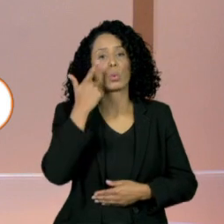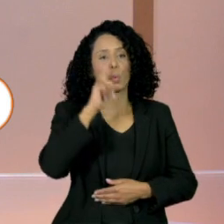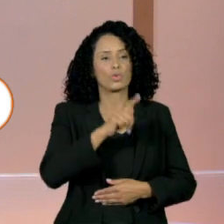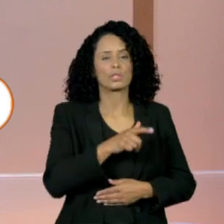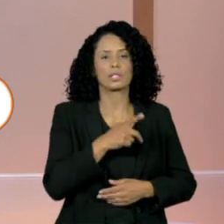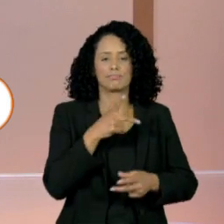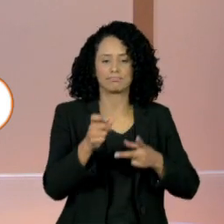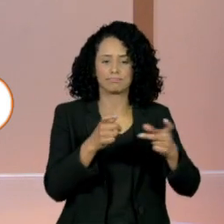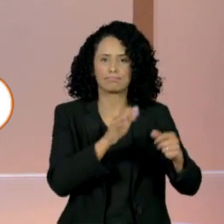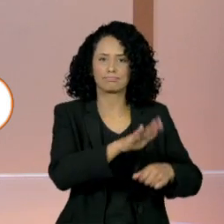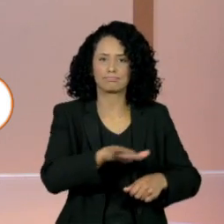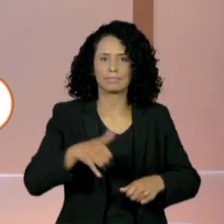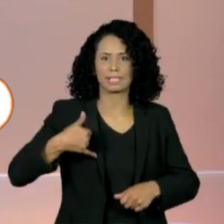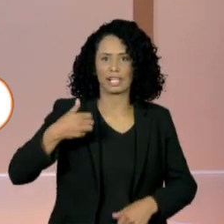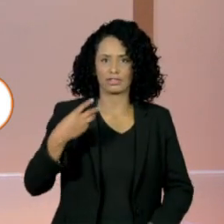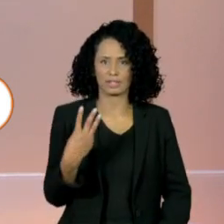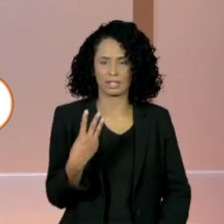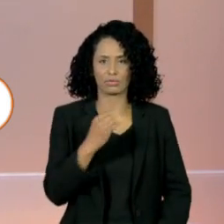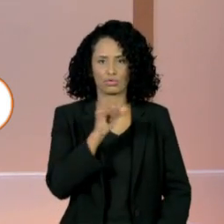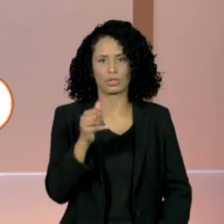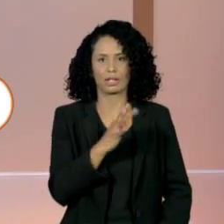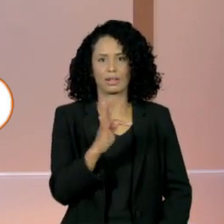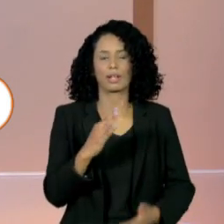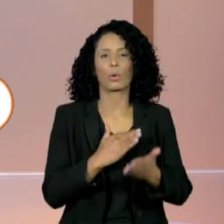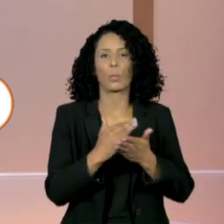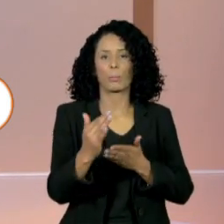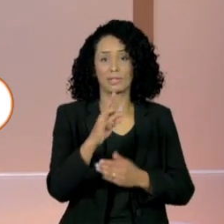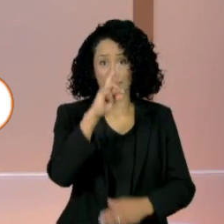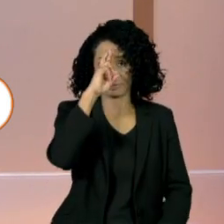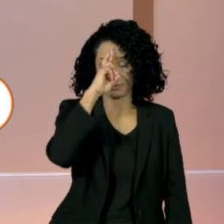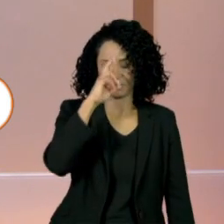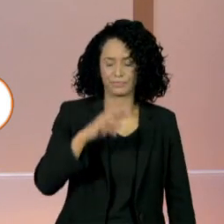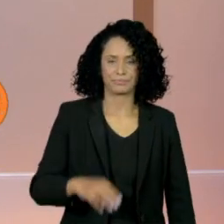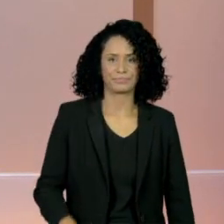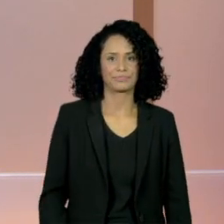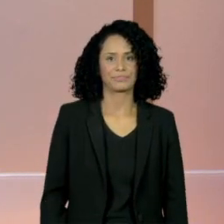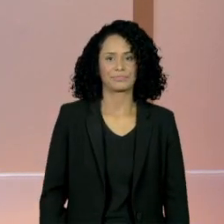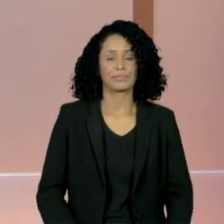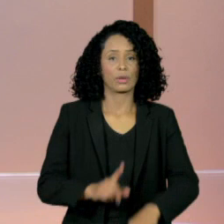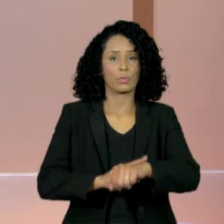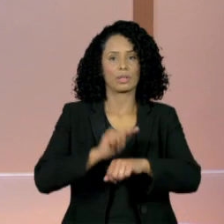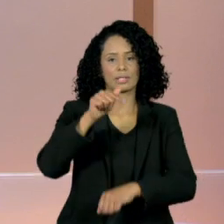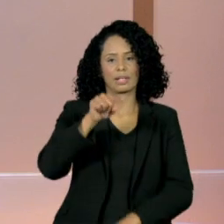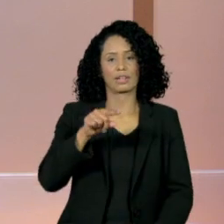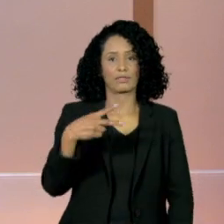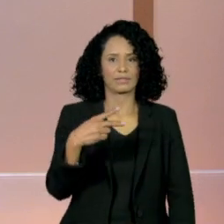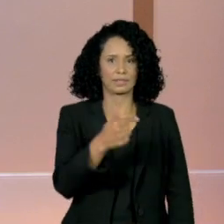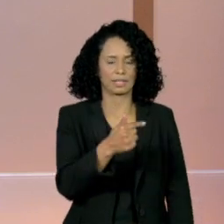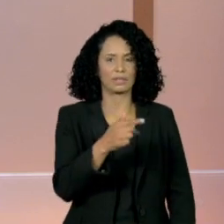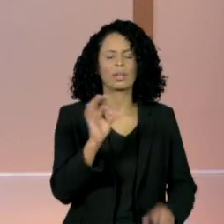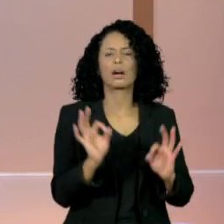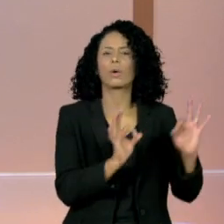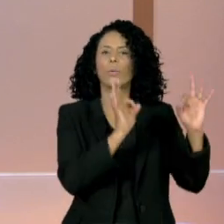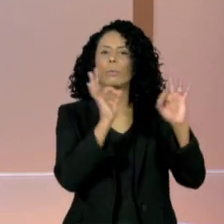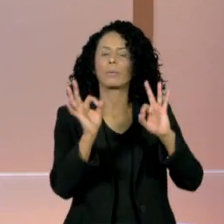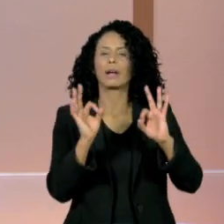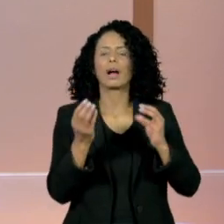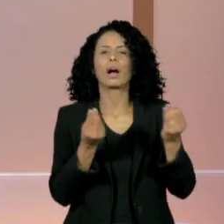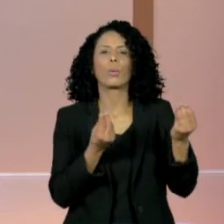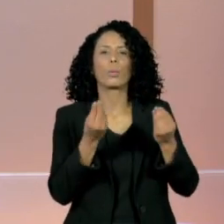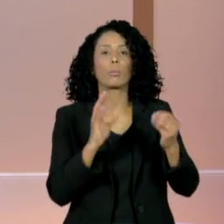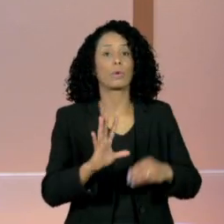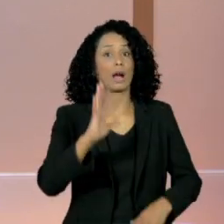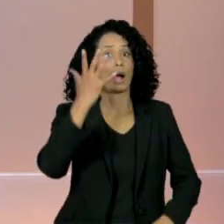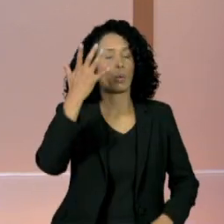dos três anos e o Jornal da Tarde começa ao meio-dia. Agora são 7h27. Vamos acompanhar as movimentações dos